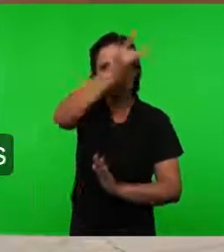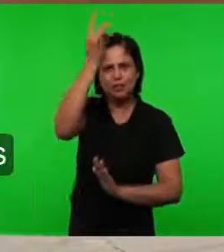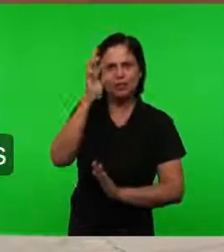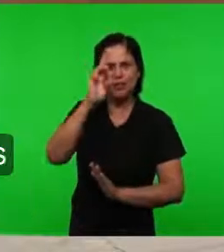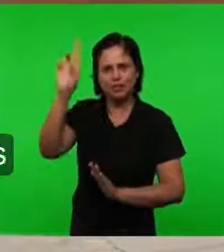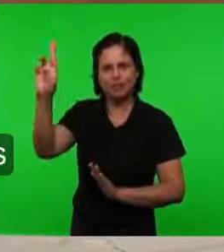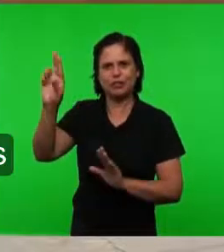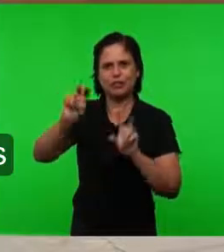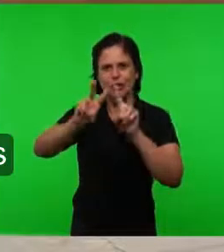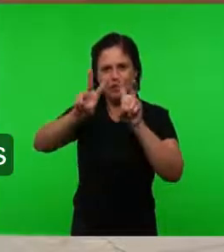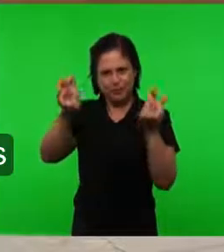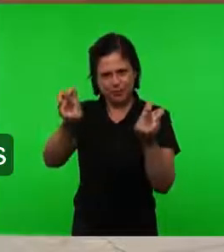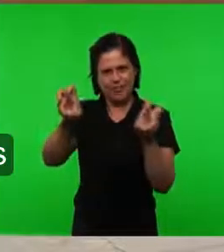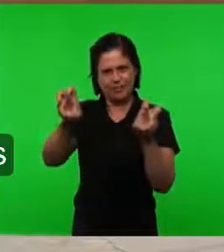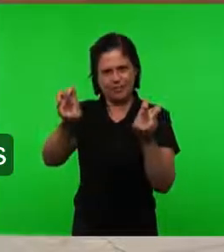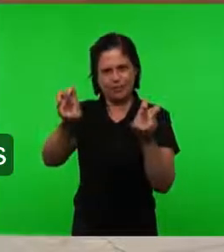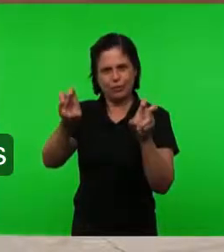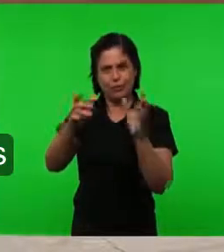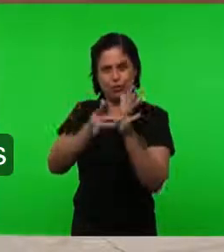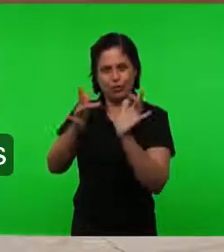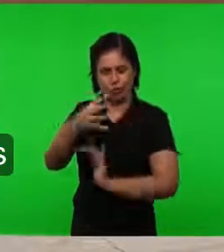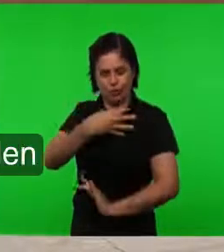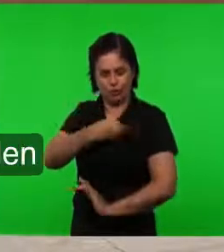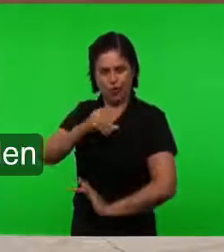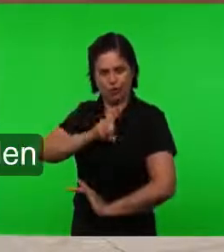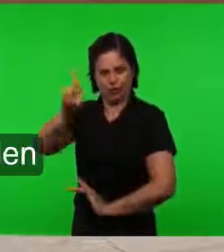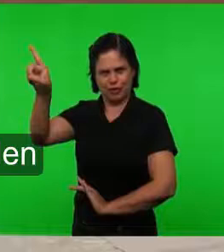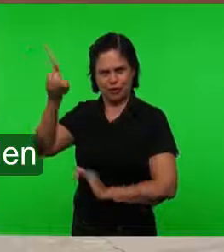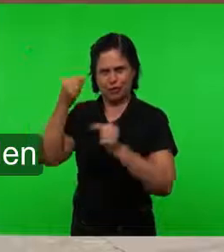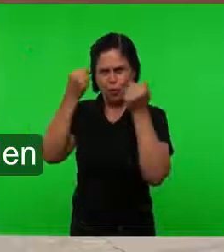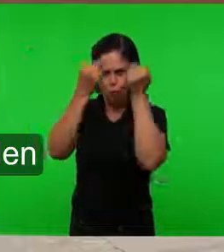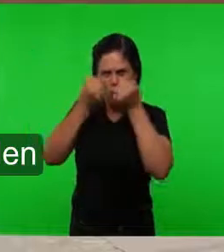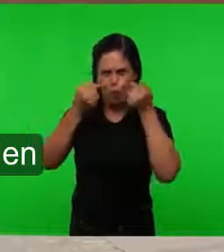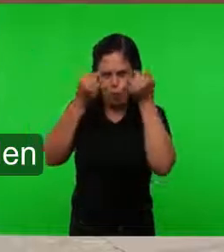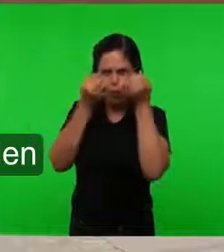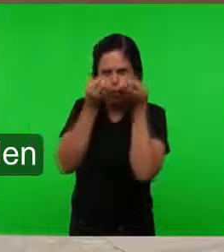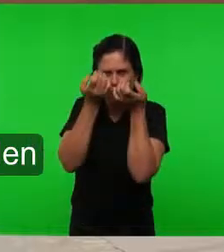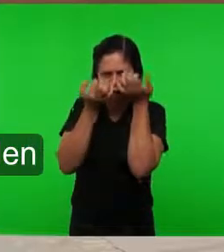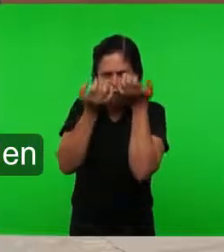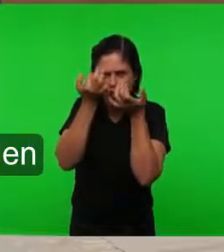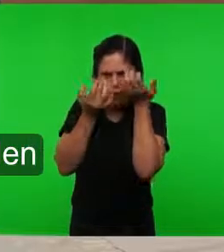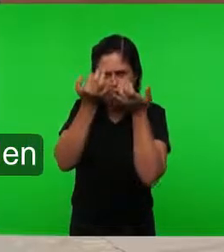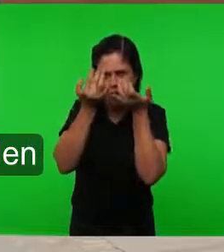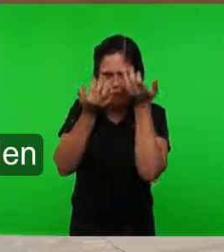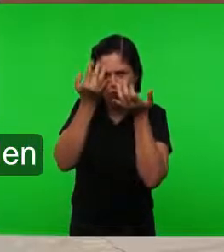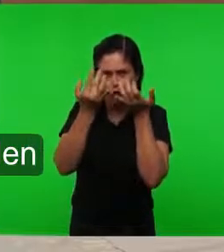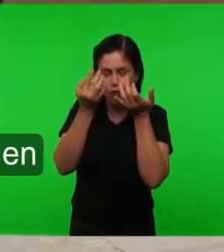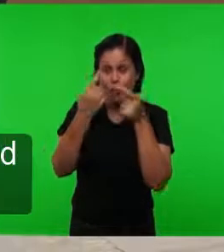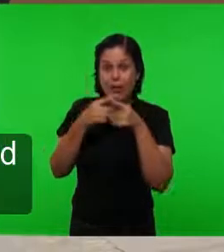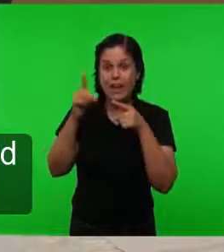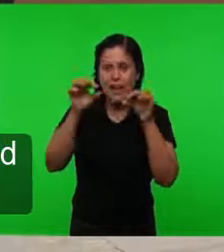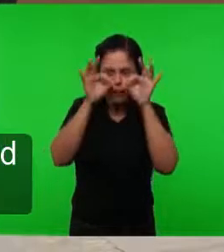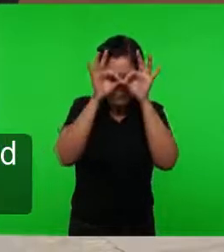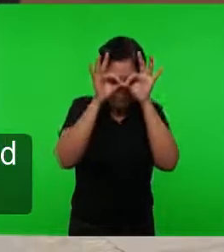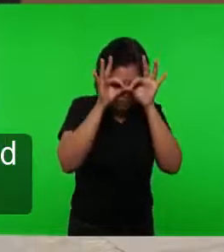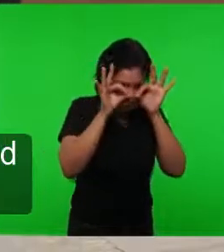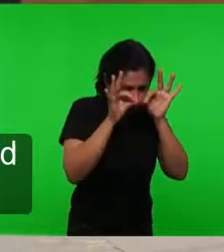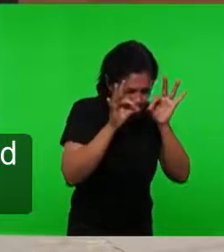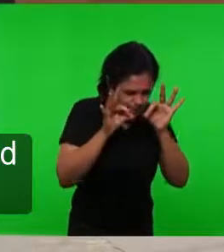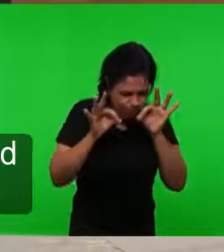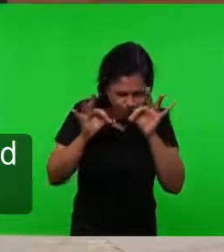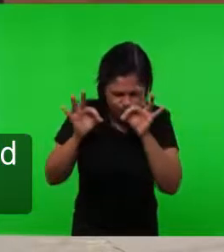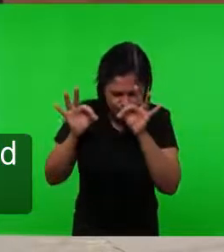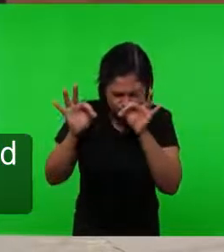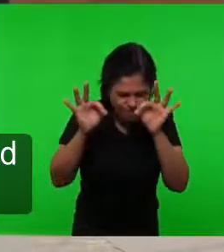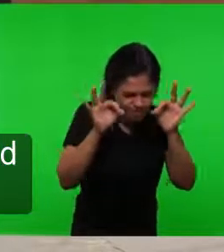Filho de Deus Que é o Senhorio do Senhor Jesus Os seus olhos Como chama de fogo Ou seja Nada está Oculto aos olhos Do Senhor